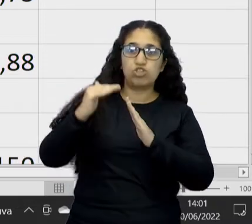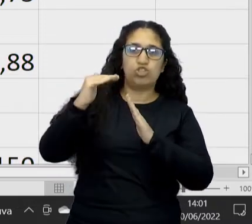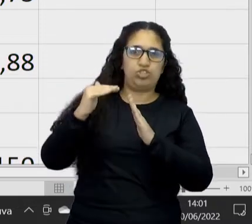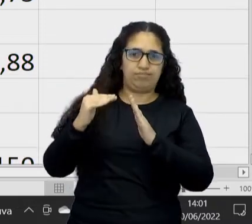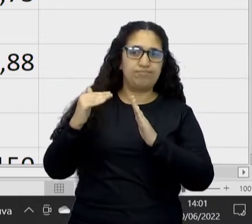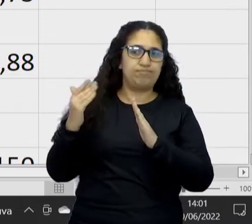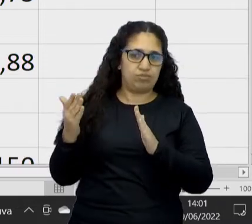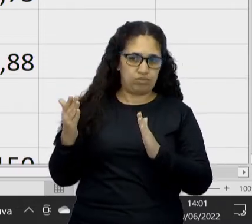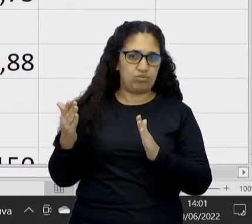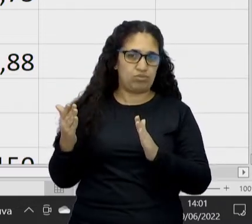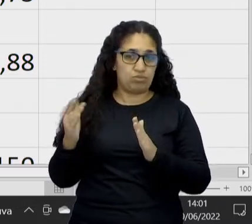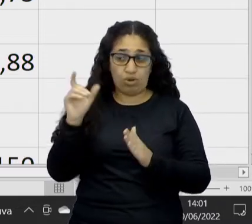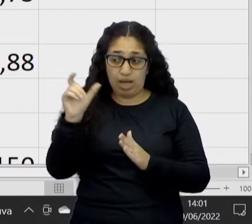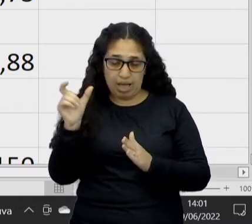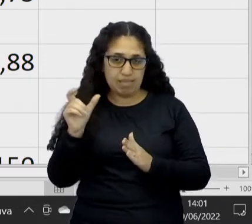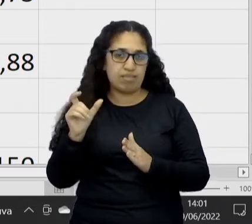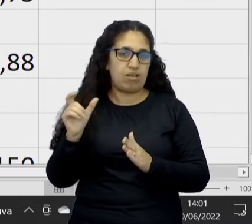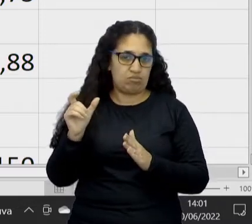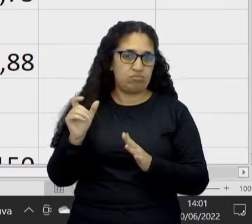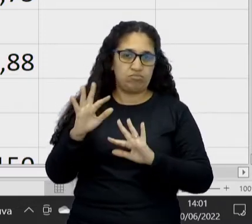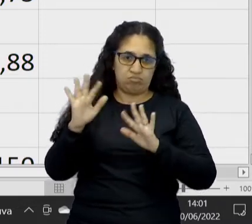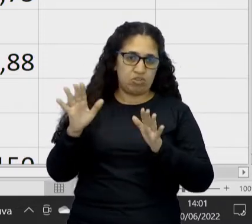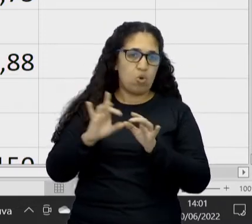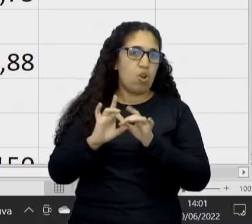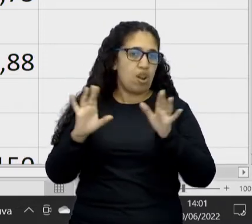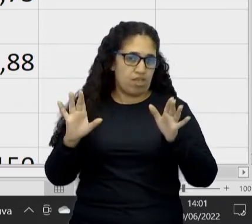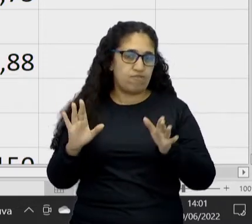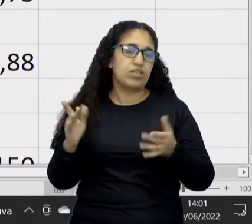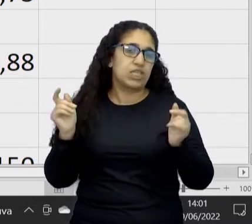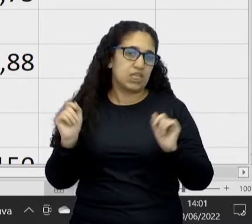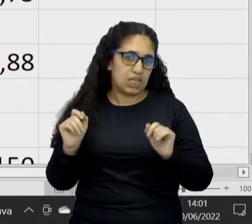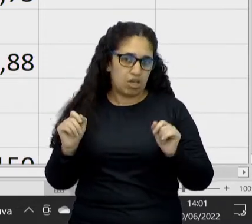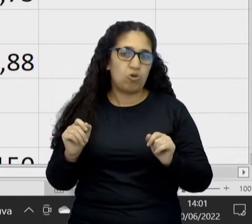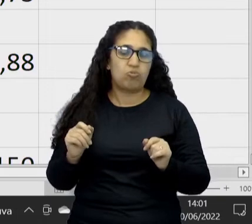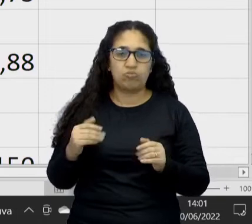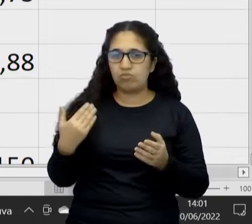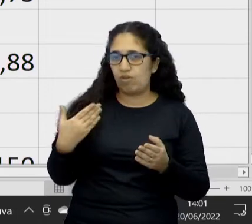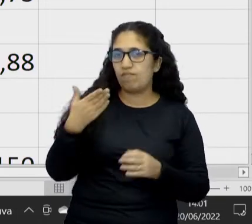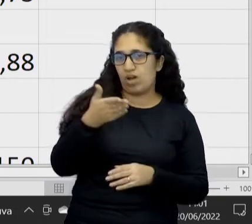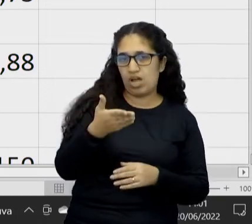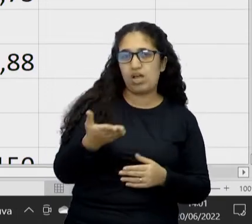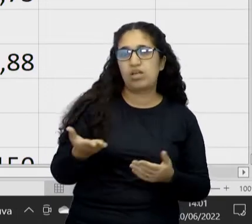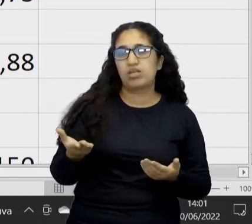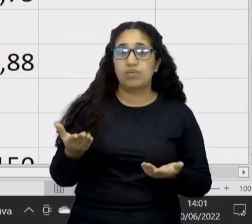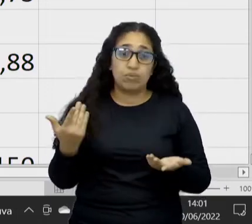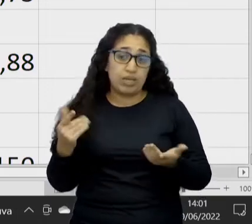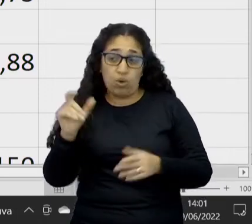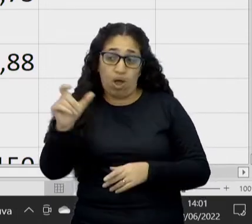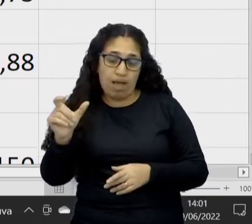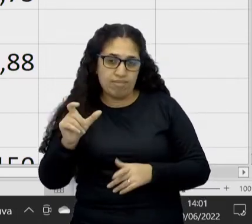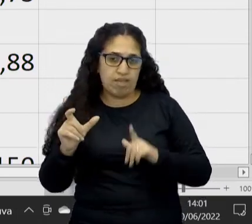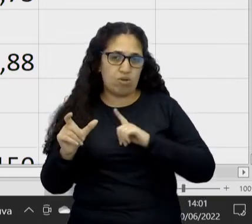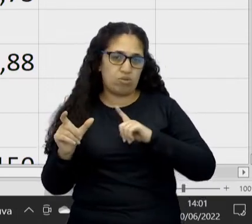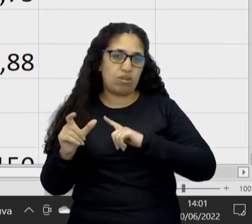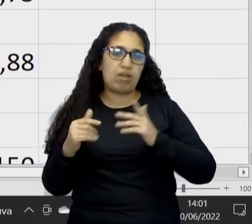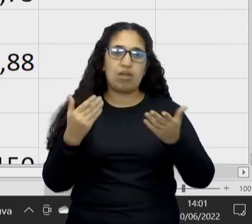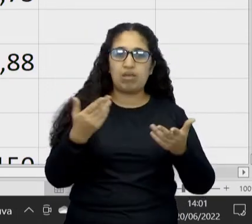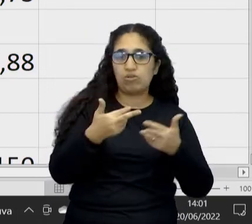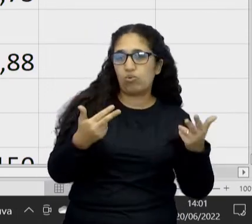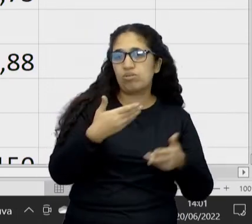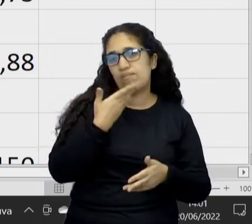sem essa restrição aí muito pequena na hora que a gente tem o cartão de crédito. Então ela